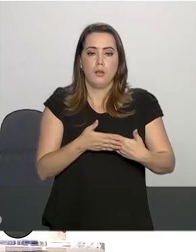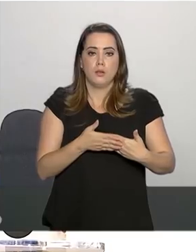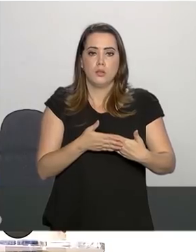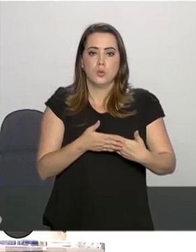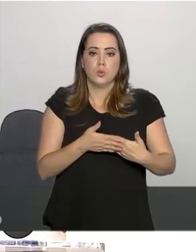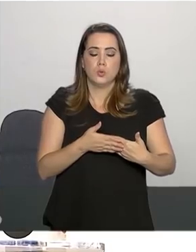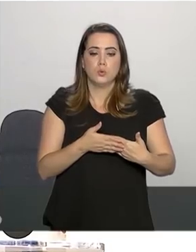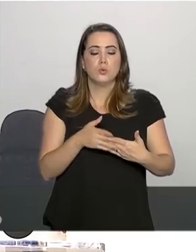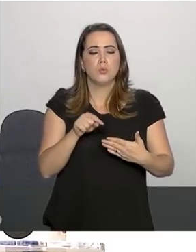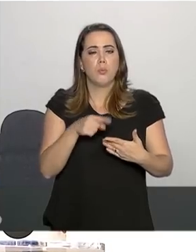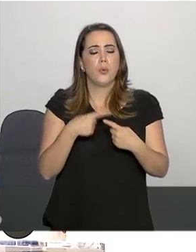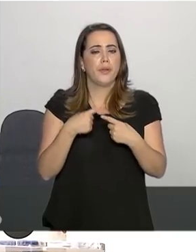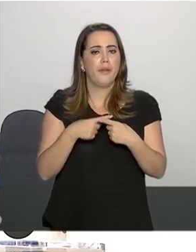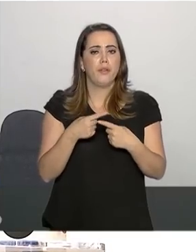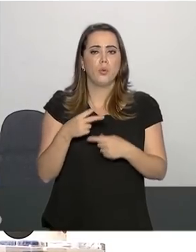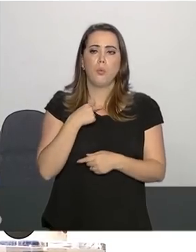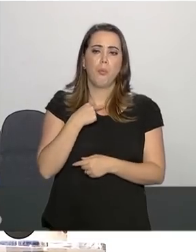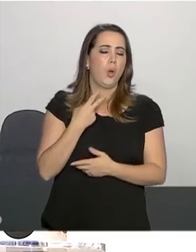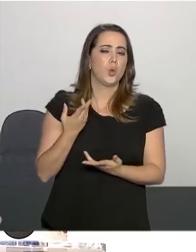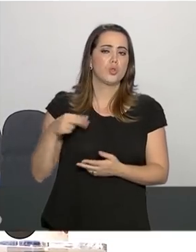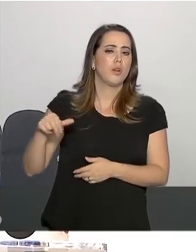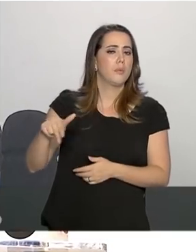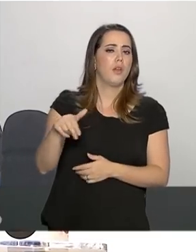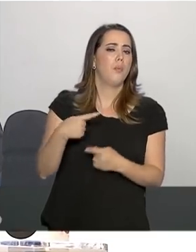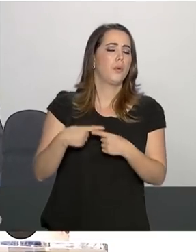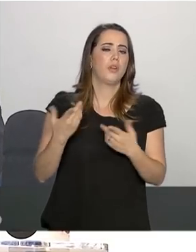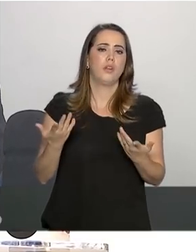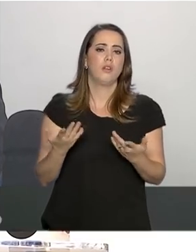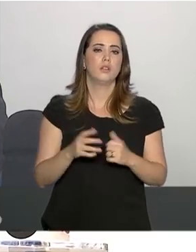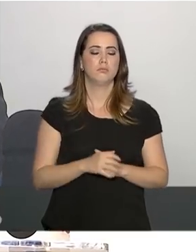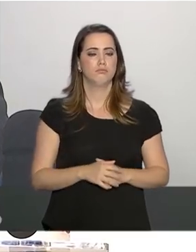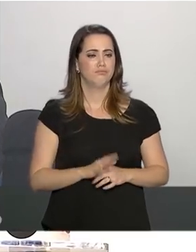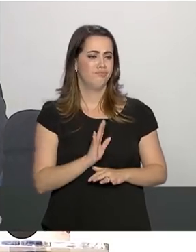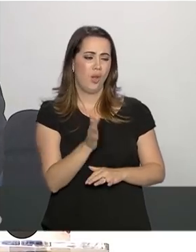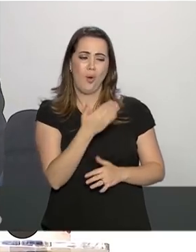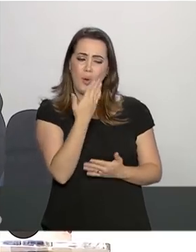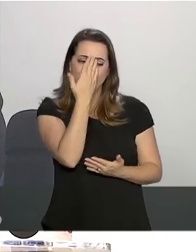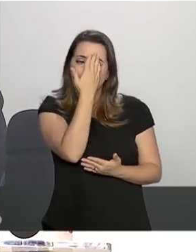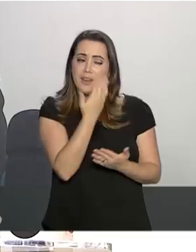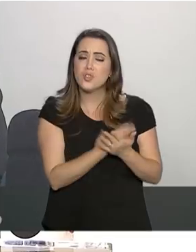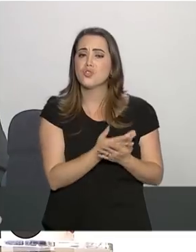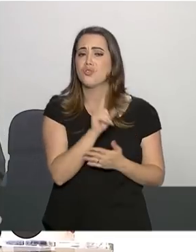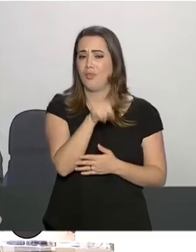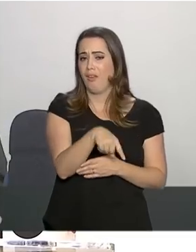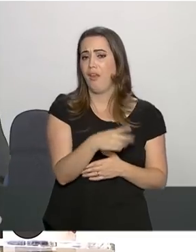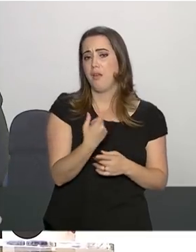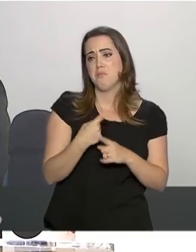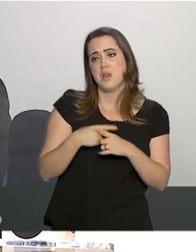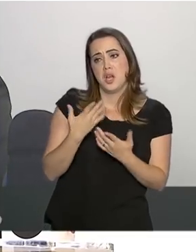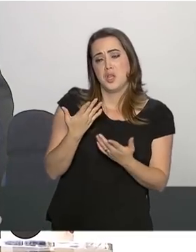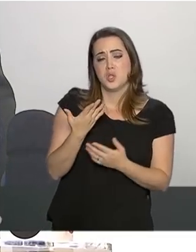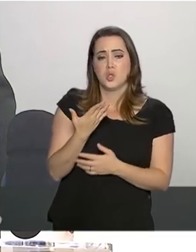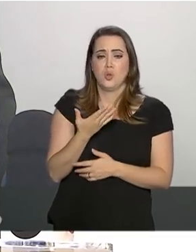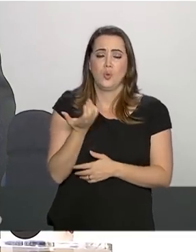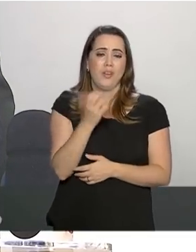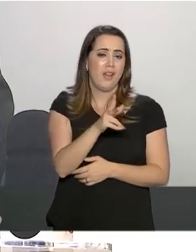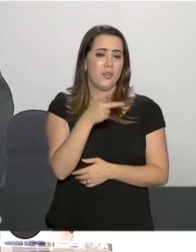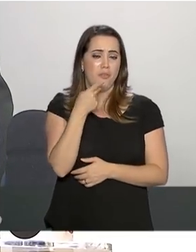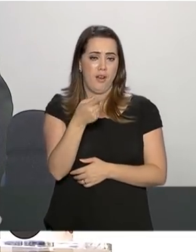antibiótico? Não, não acredito que seja, mas eu não gosto de expressar-me na dúvida. Eu prefiro